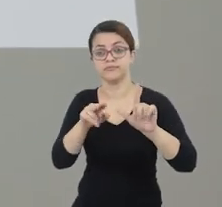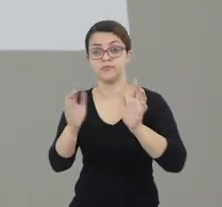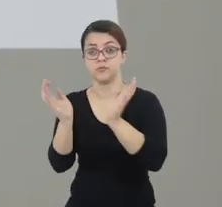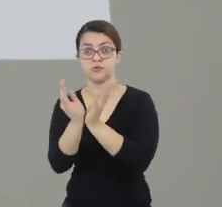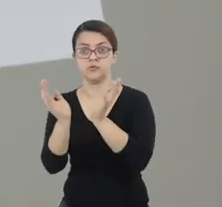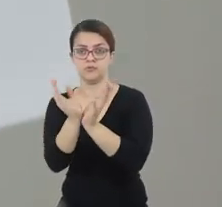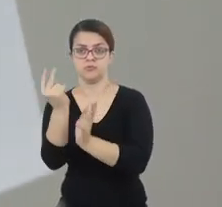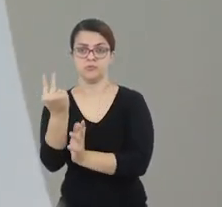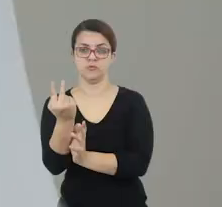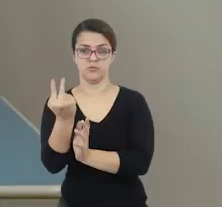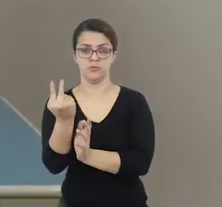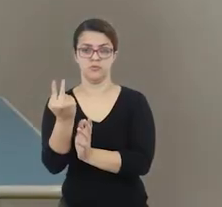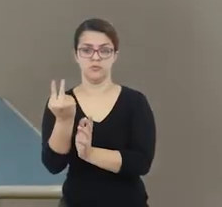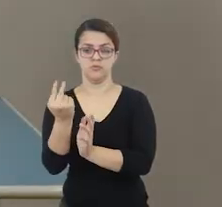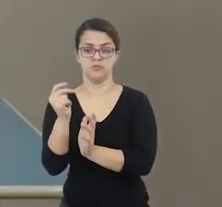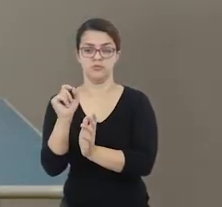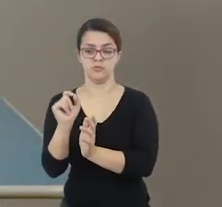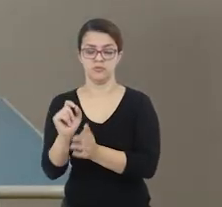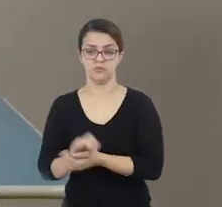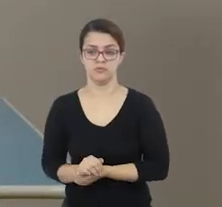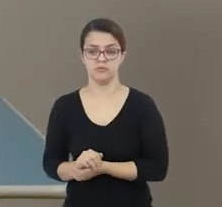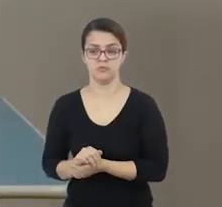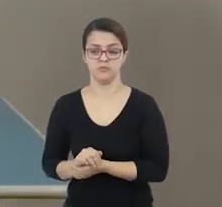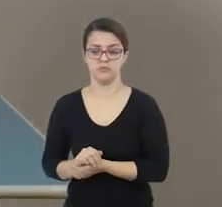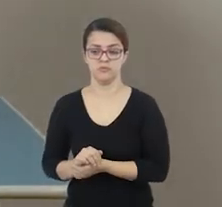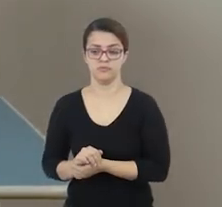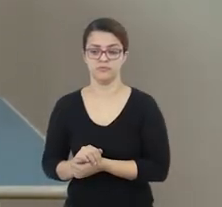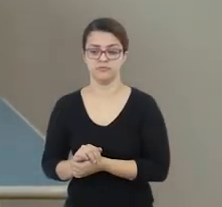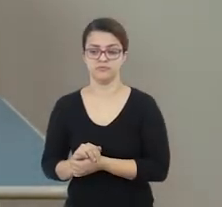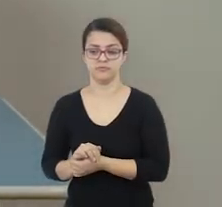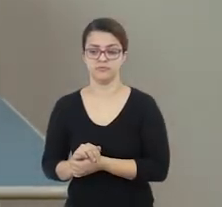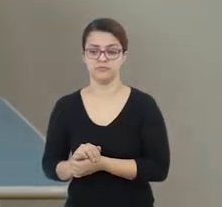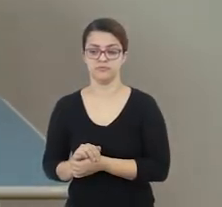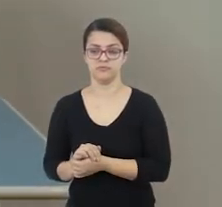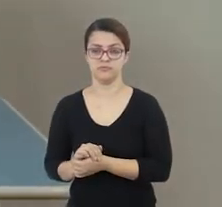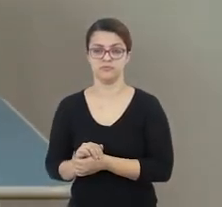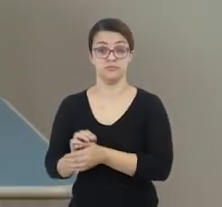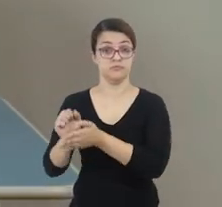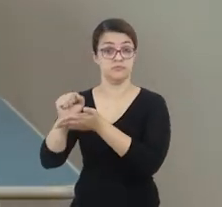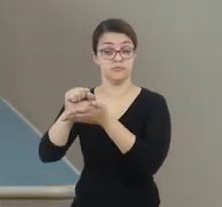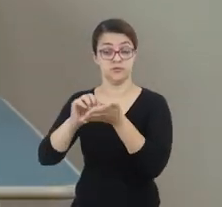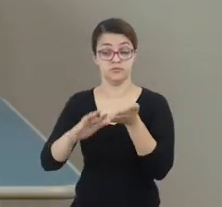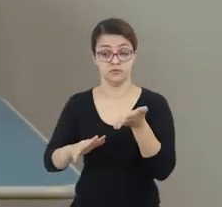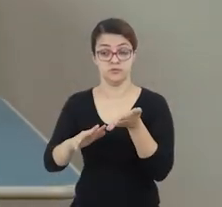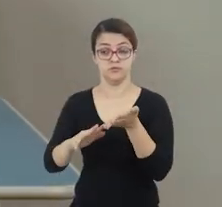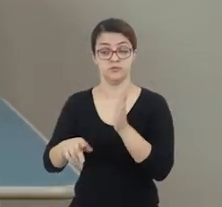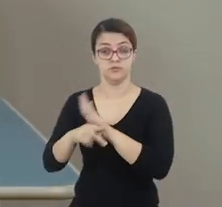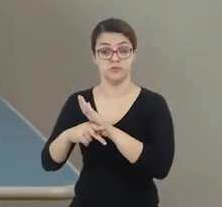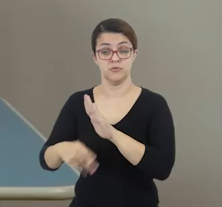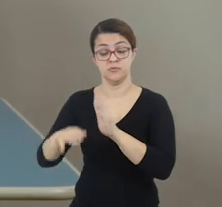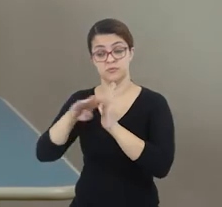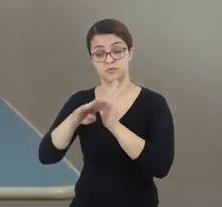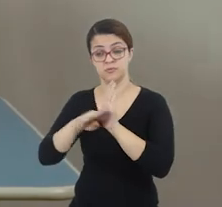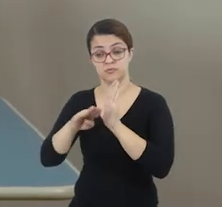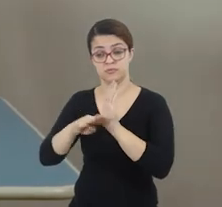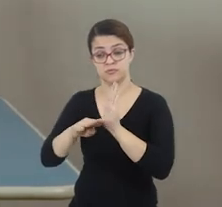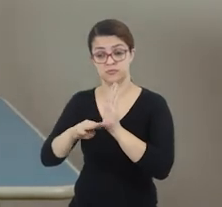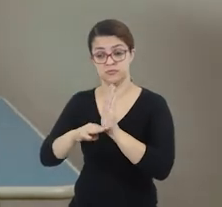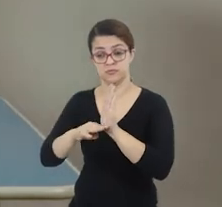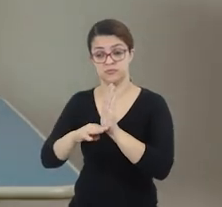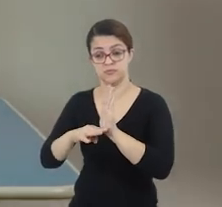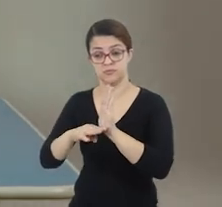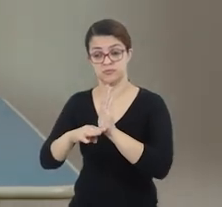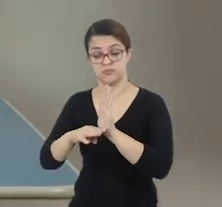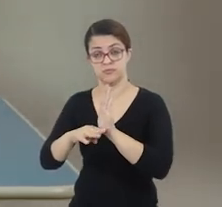imagem está falando. E o termo 2 vai precisar rolar um pouquinho o quadro de rotinas de vocês para